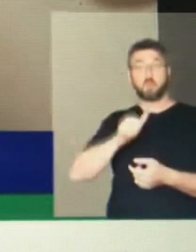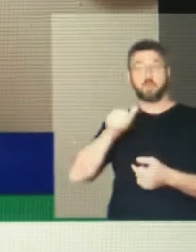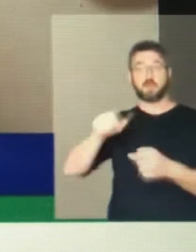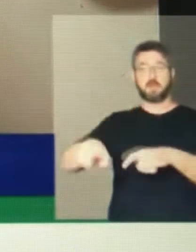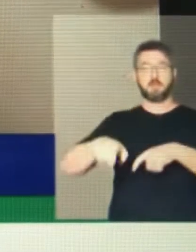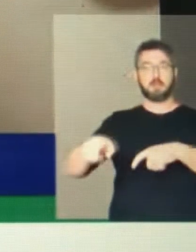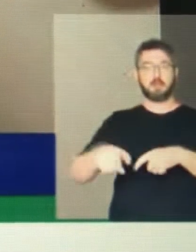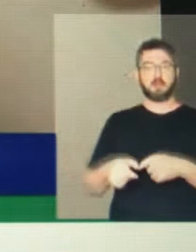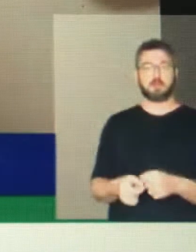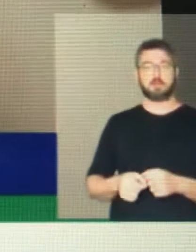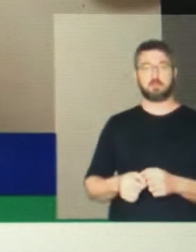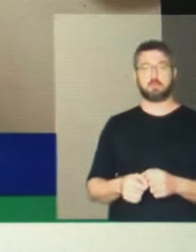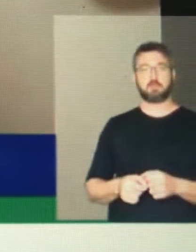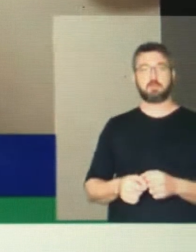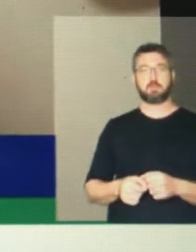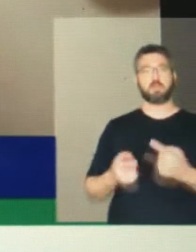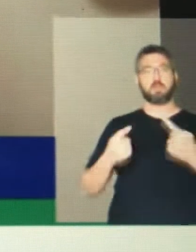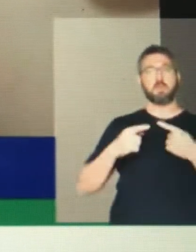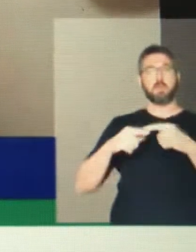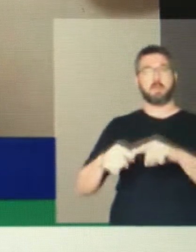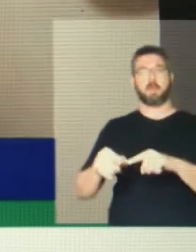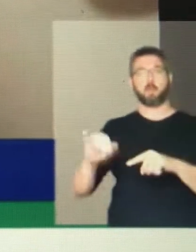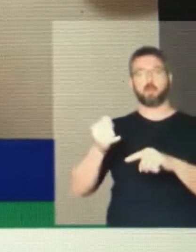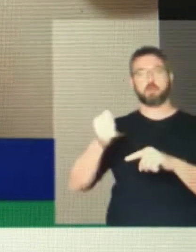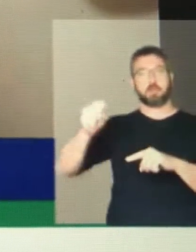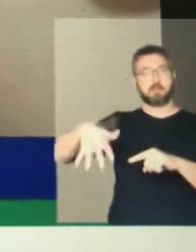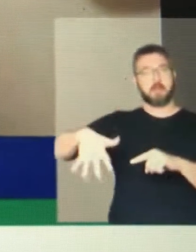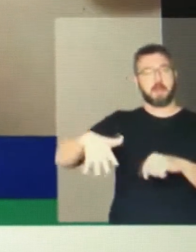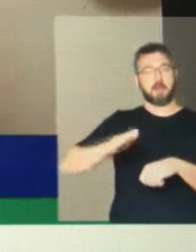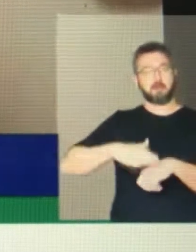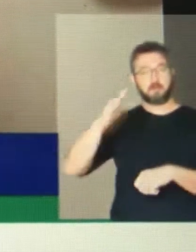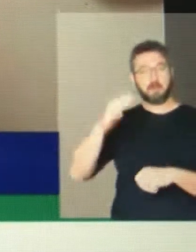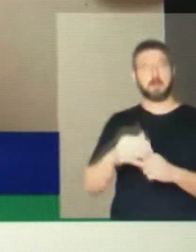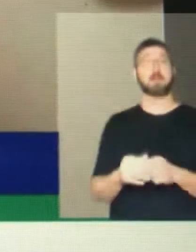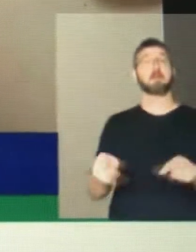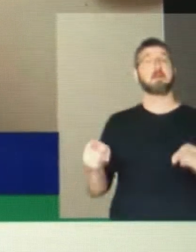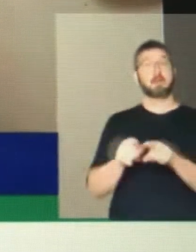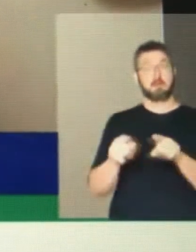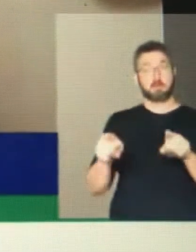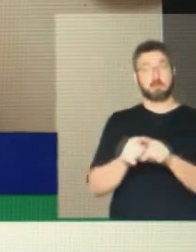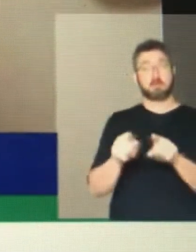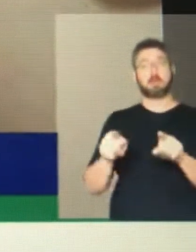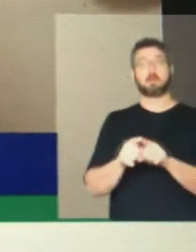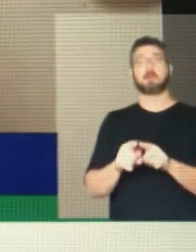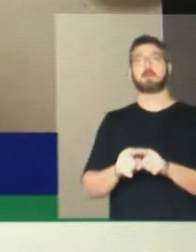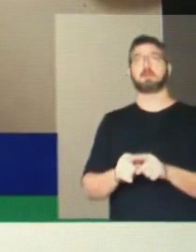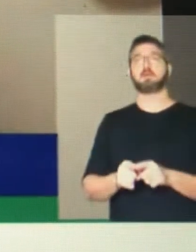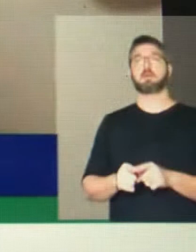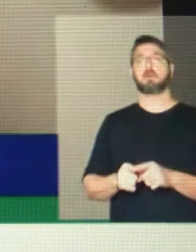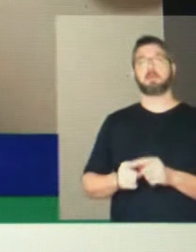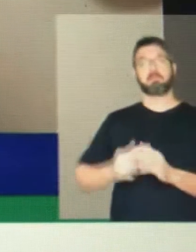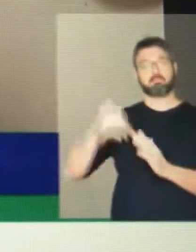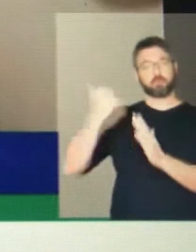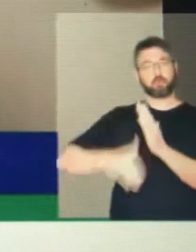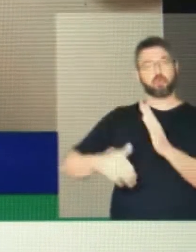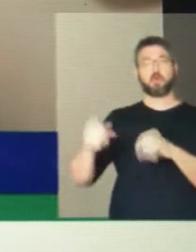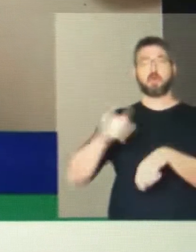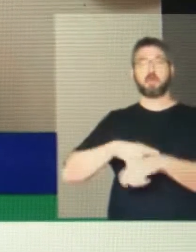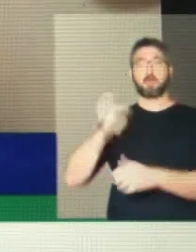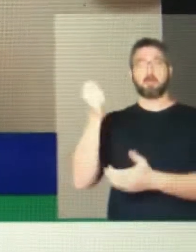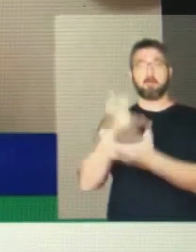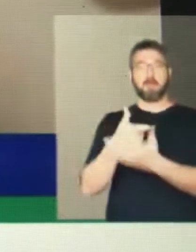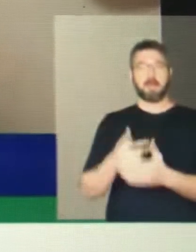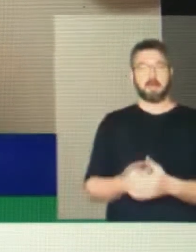rebate na hora do pagamento. Por isso, o nosso substitutivo, que pretendemos oferecer nos próximos dias,